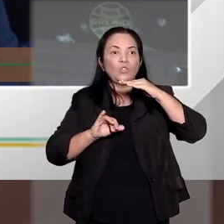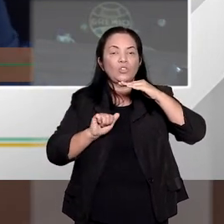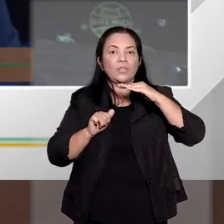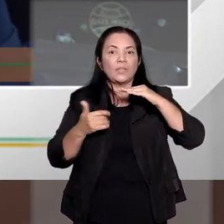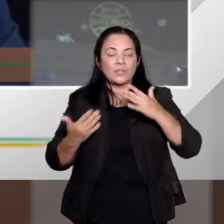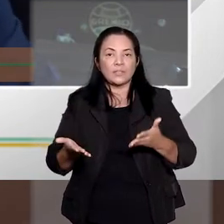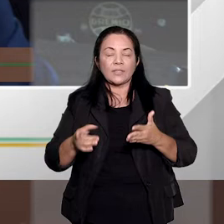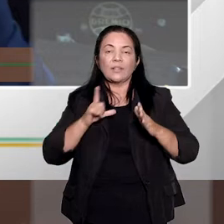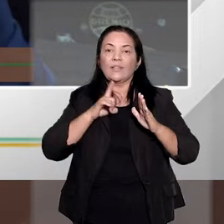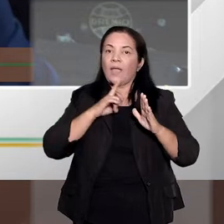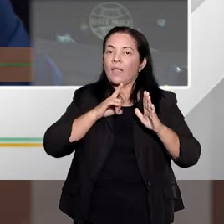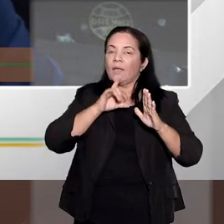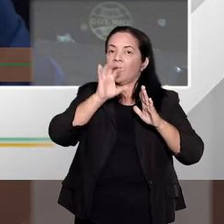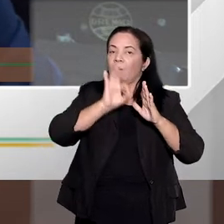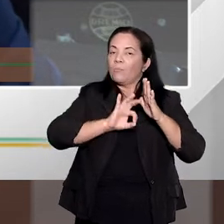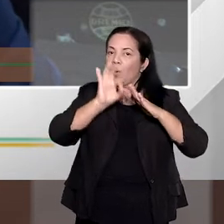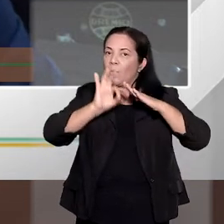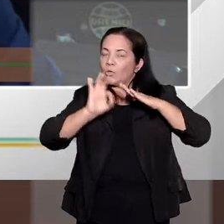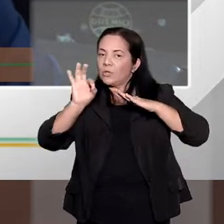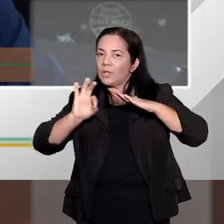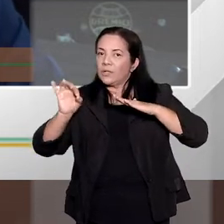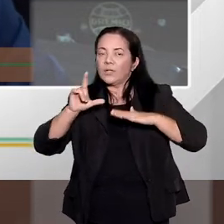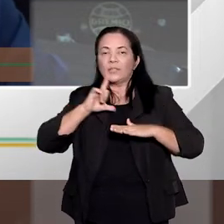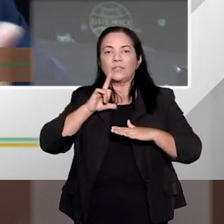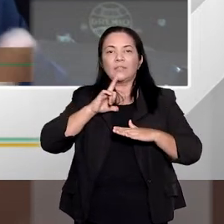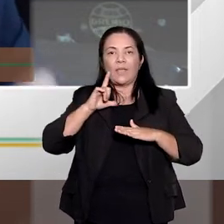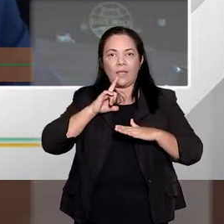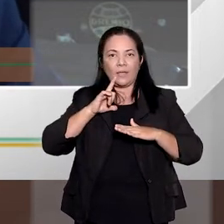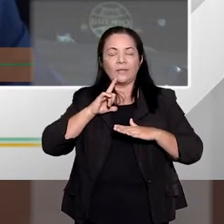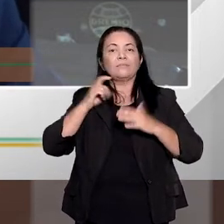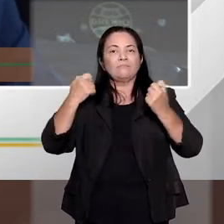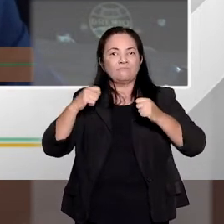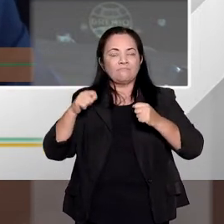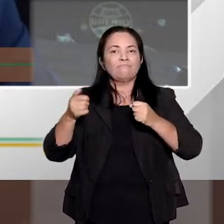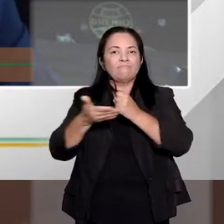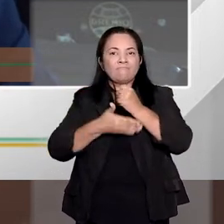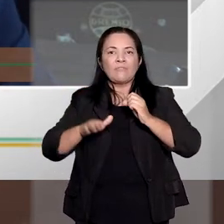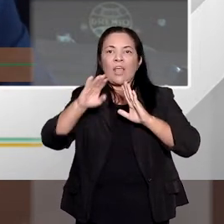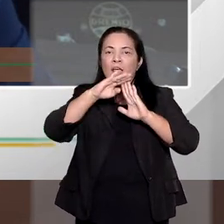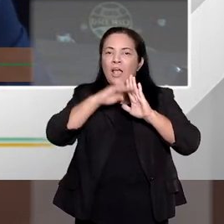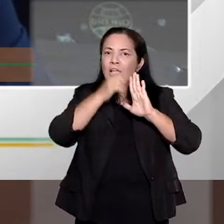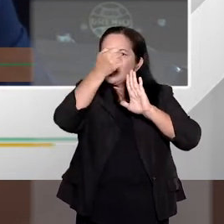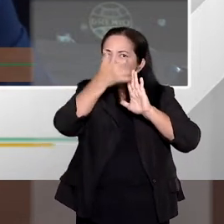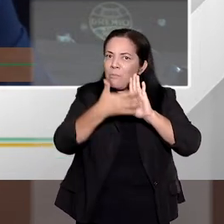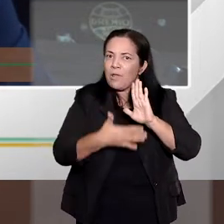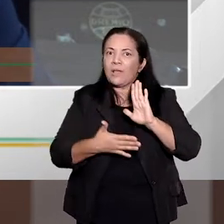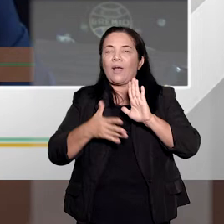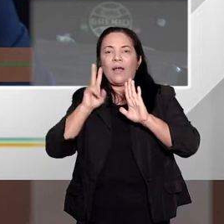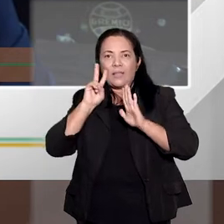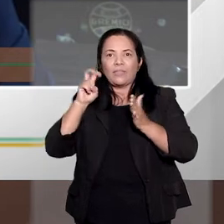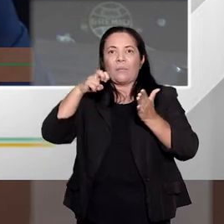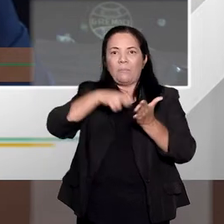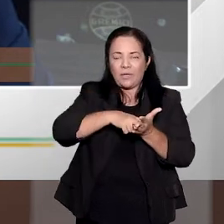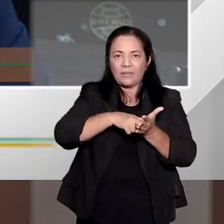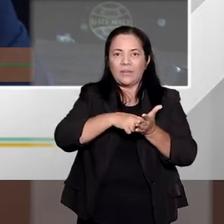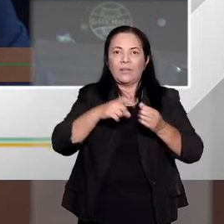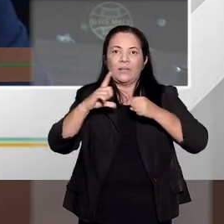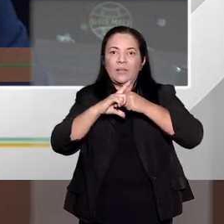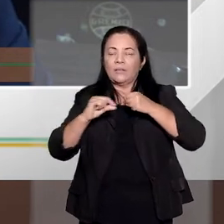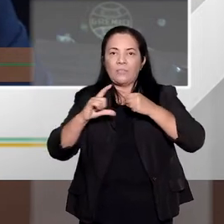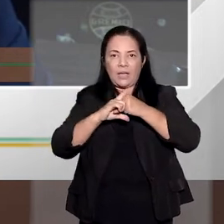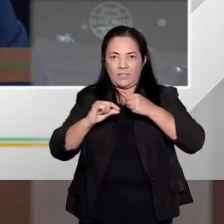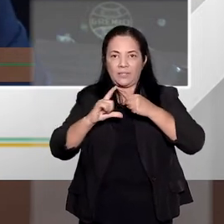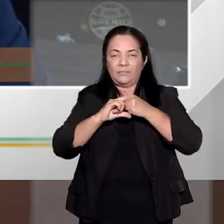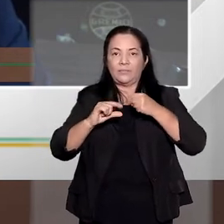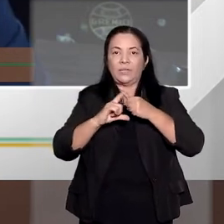proporcionalidade, sempre na limitação de ele ter que fundamentar a sua decisão, e agora isso também está muito explícito no artigo